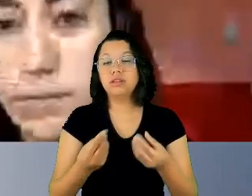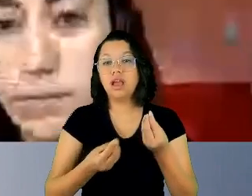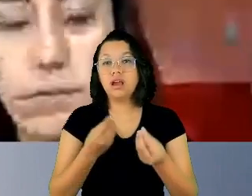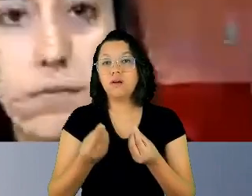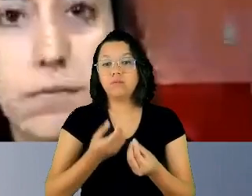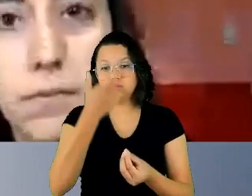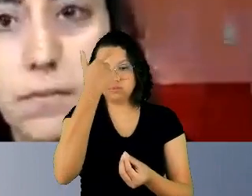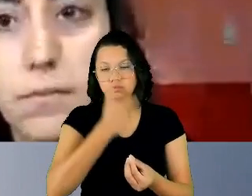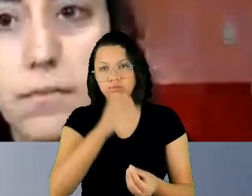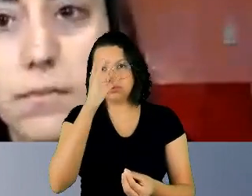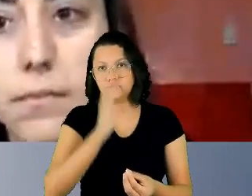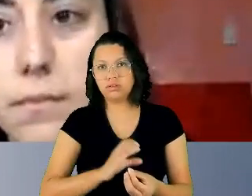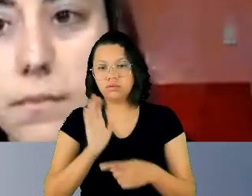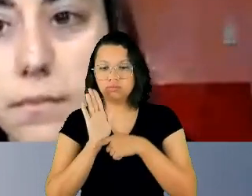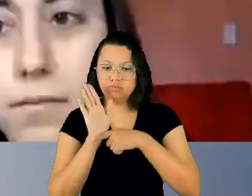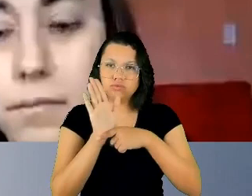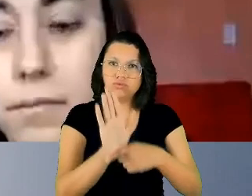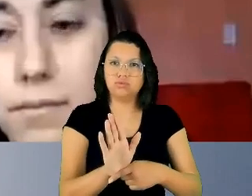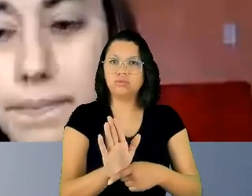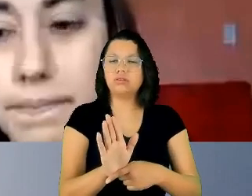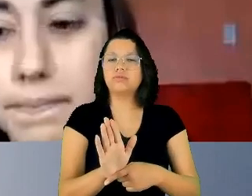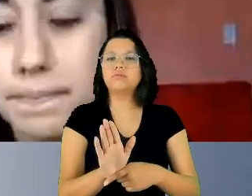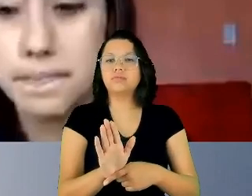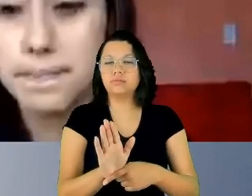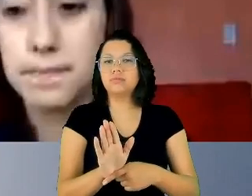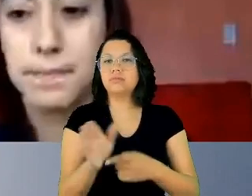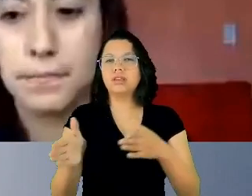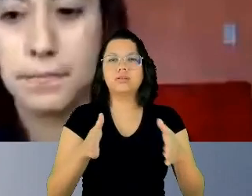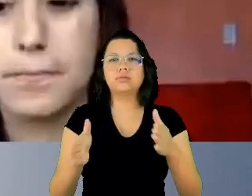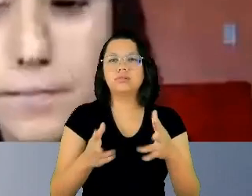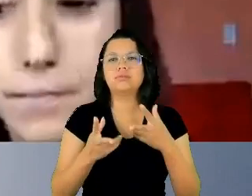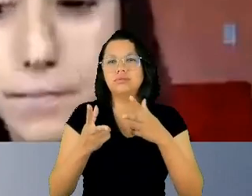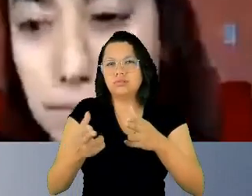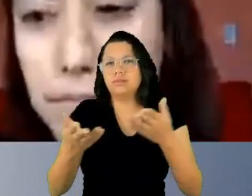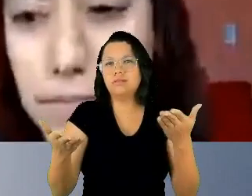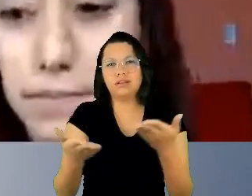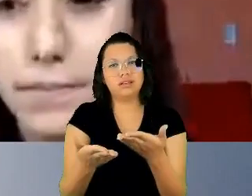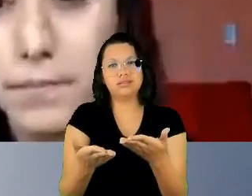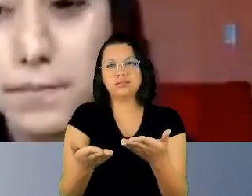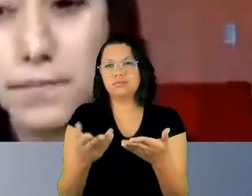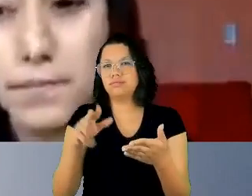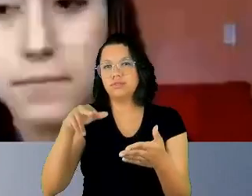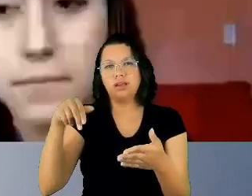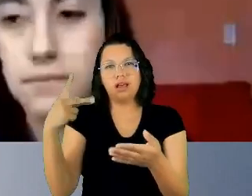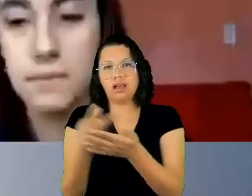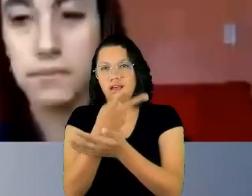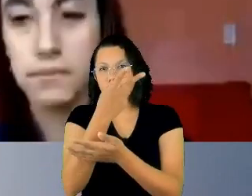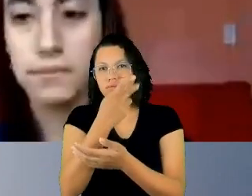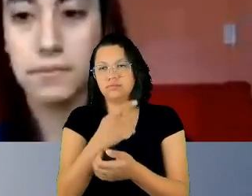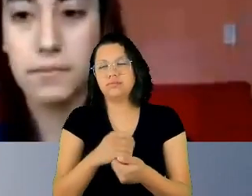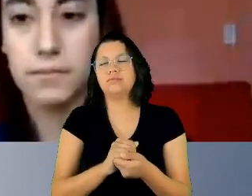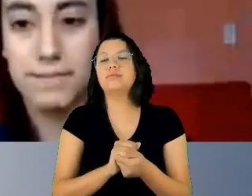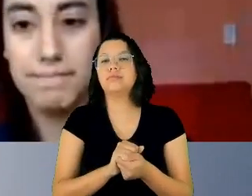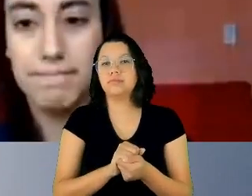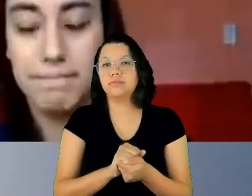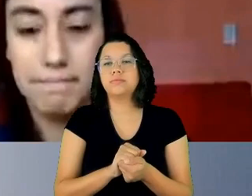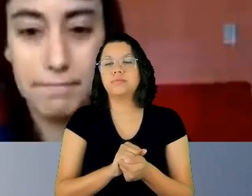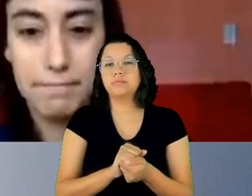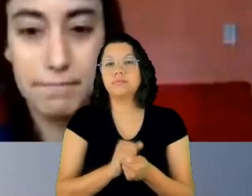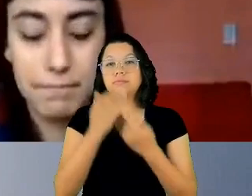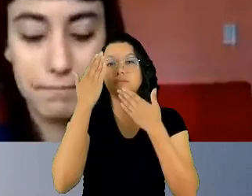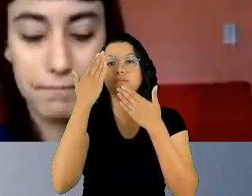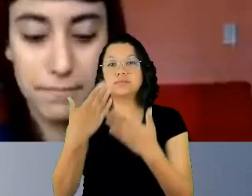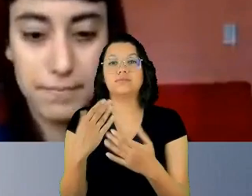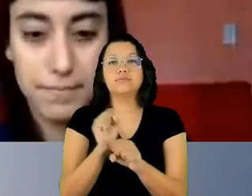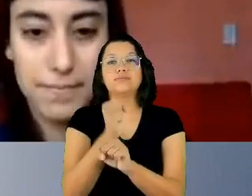temos de contribuir para que situações como essa não mais ocorram. Eu agradeço imensamente